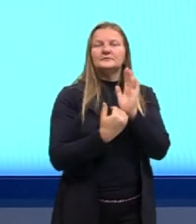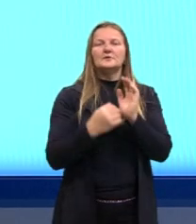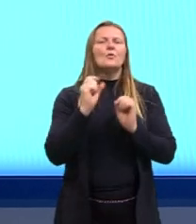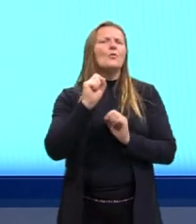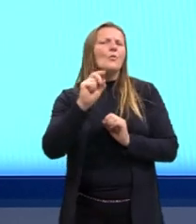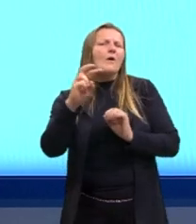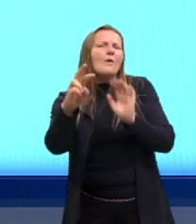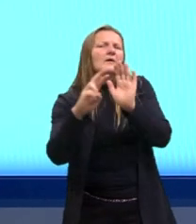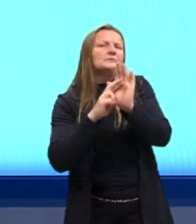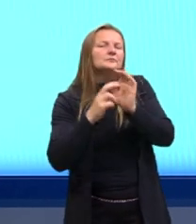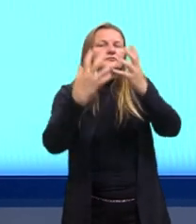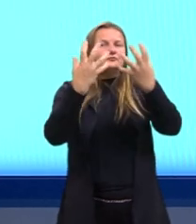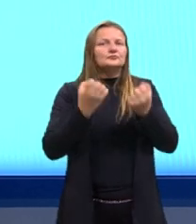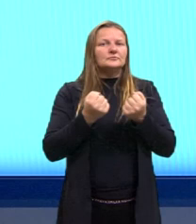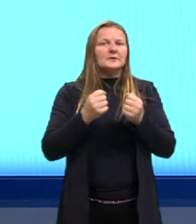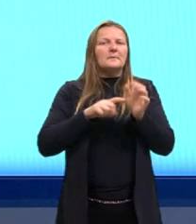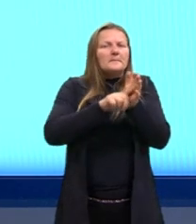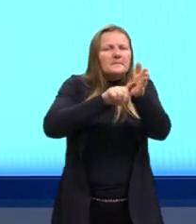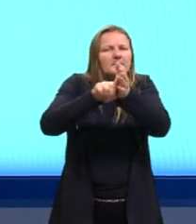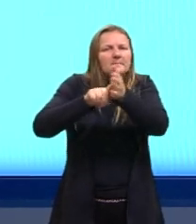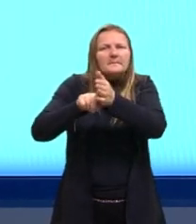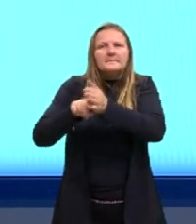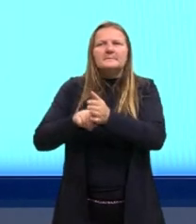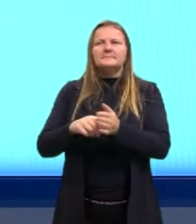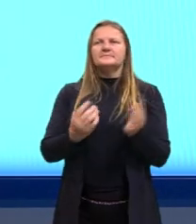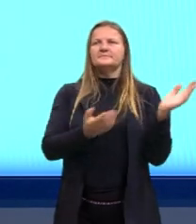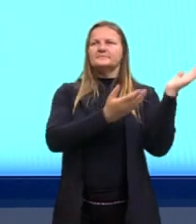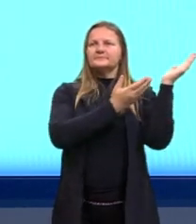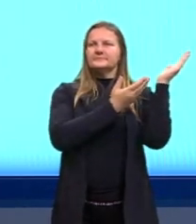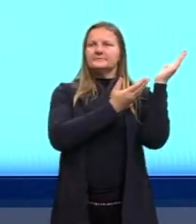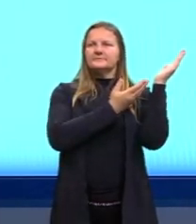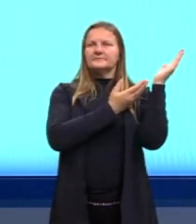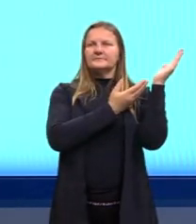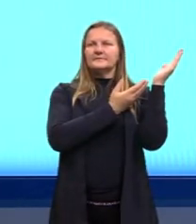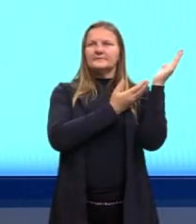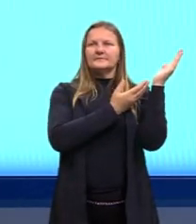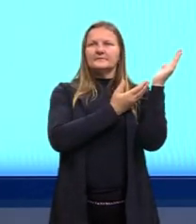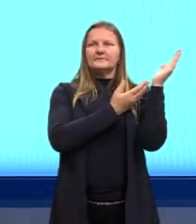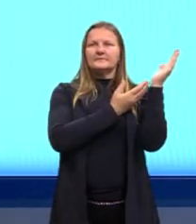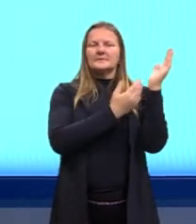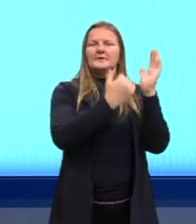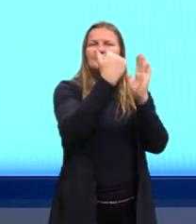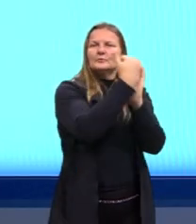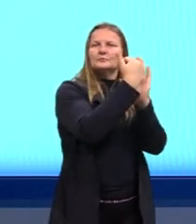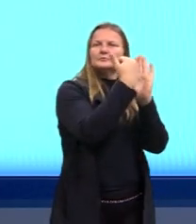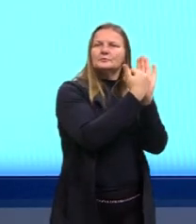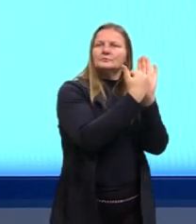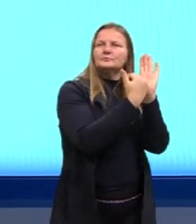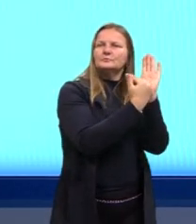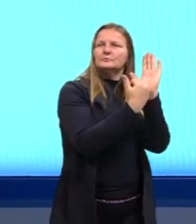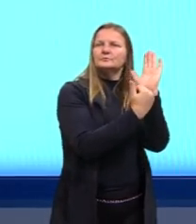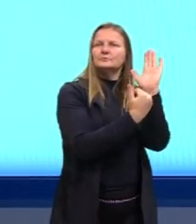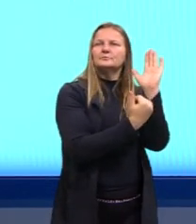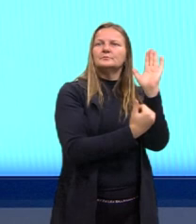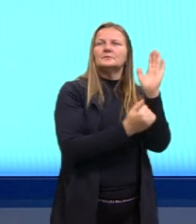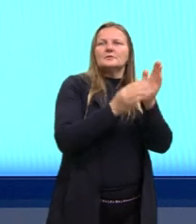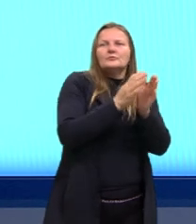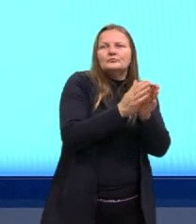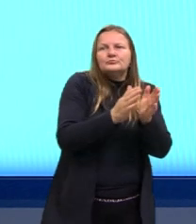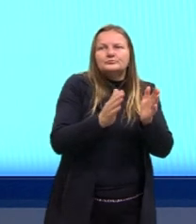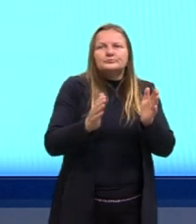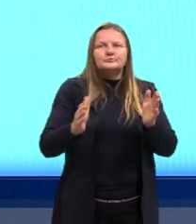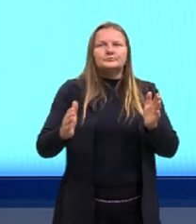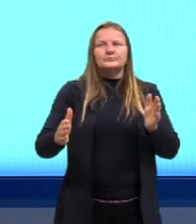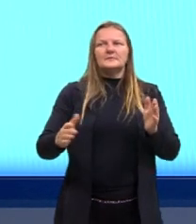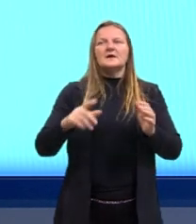quero nessa minha pesquisa. Bom, então, vou definir ali os passos que eu vou seguir e daí chega a